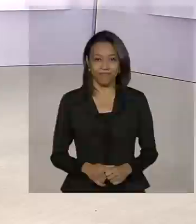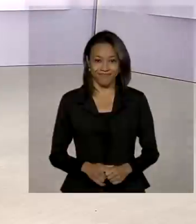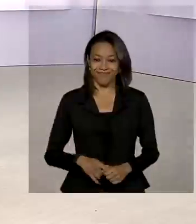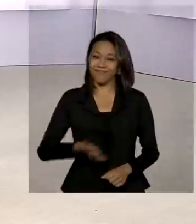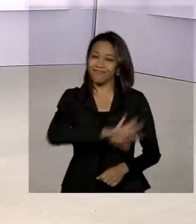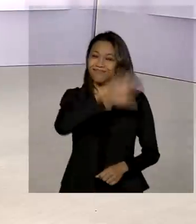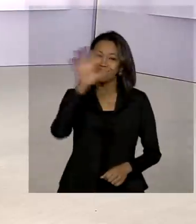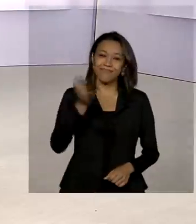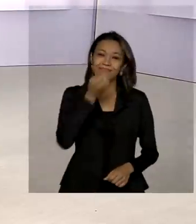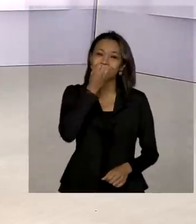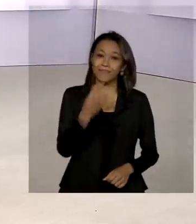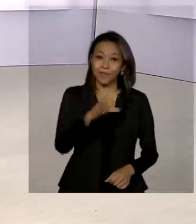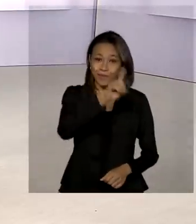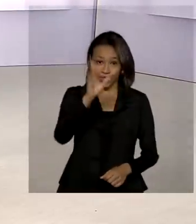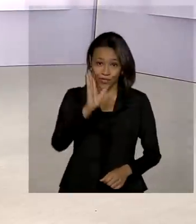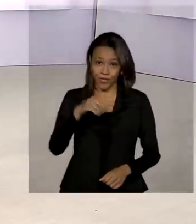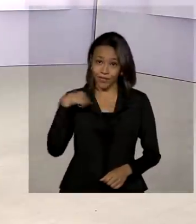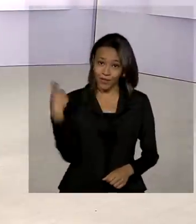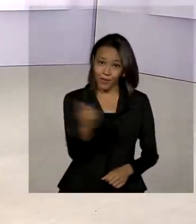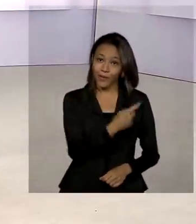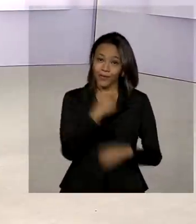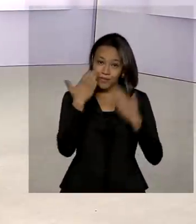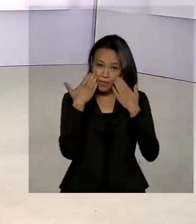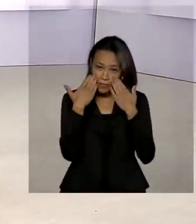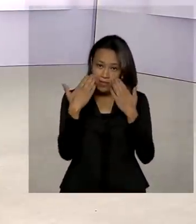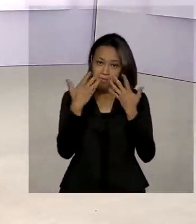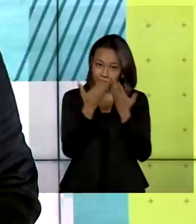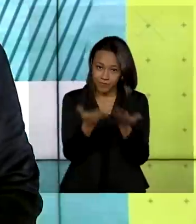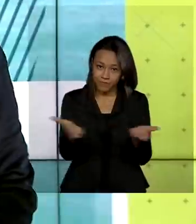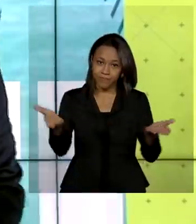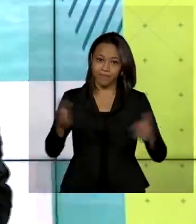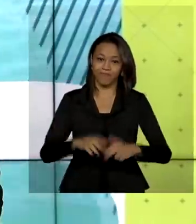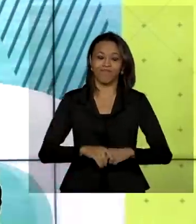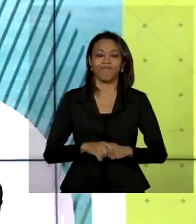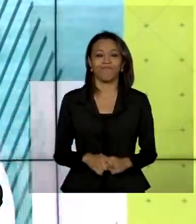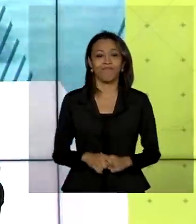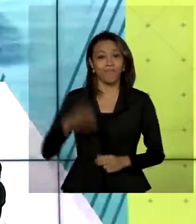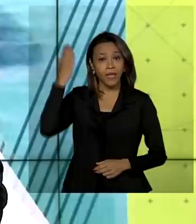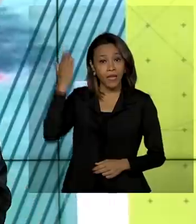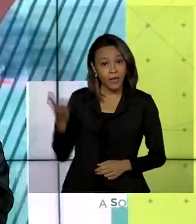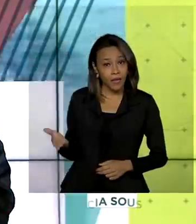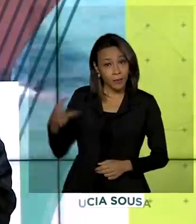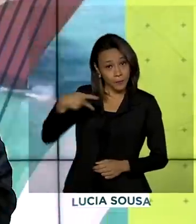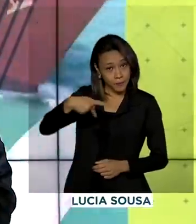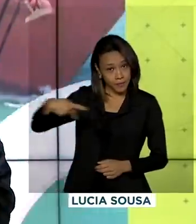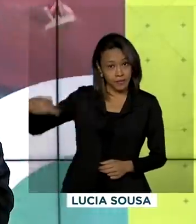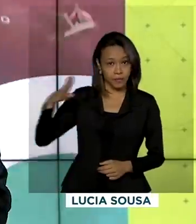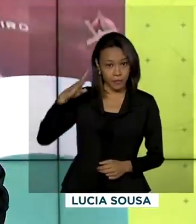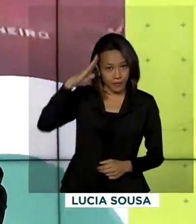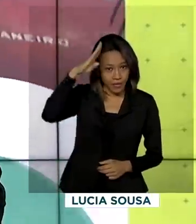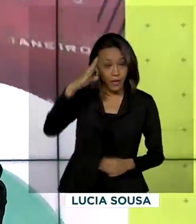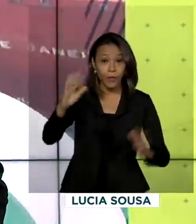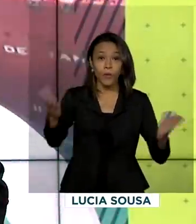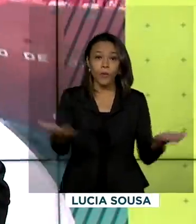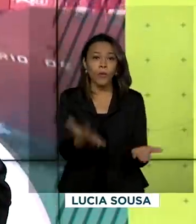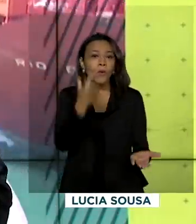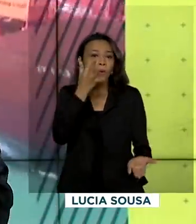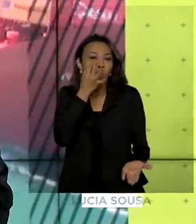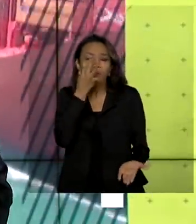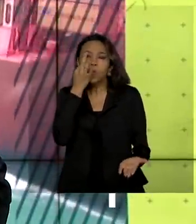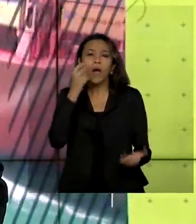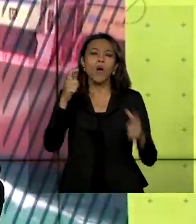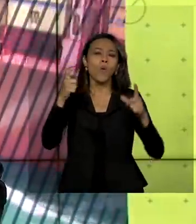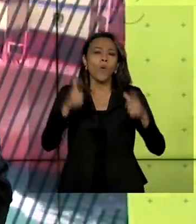Olá, bom dia. Já estamos no ar com o governo agora. O presidente Jair Bolsonaro está hoje na ilha do